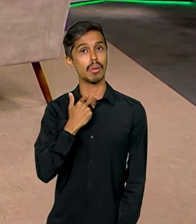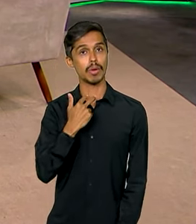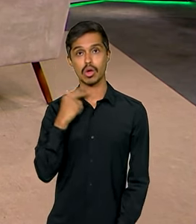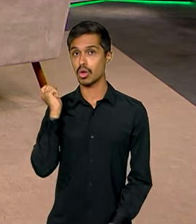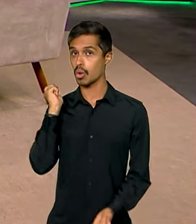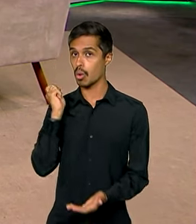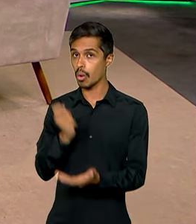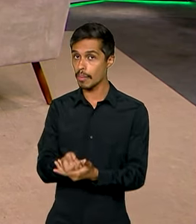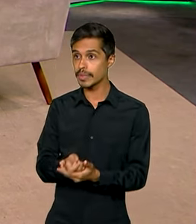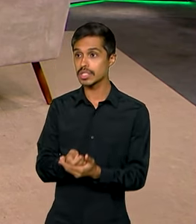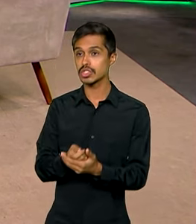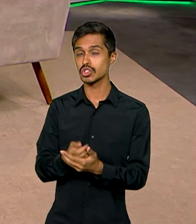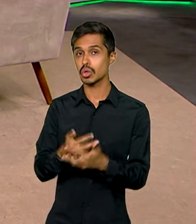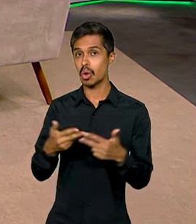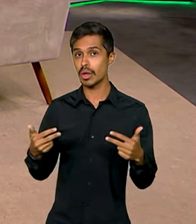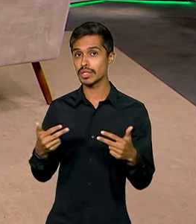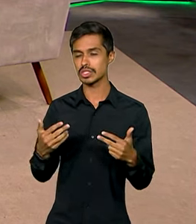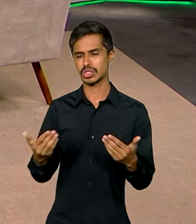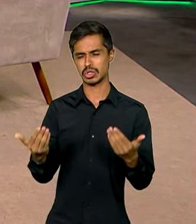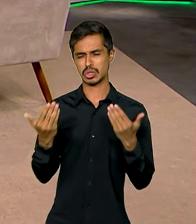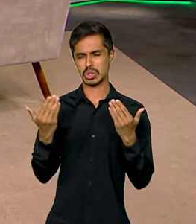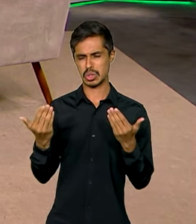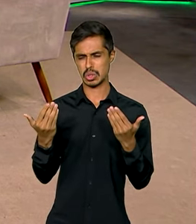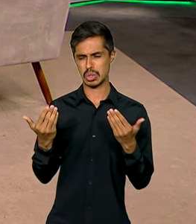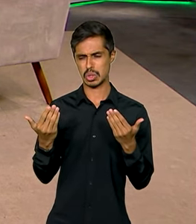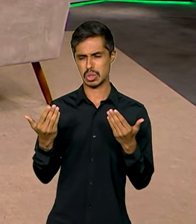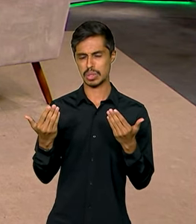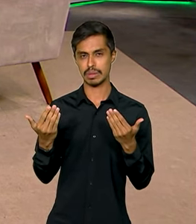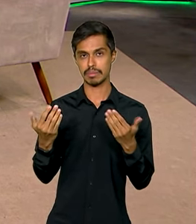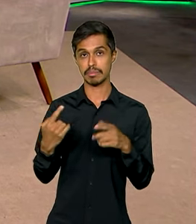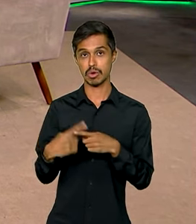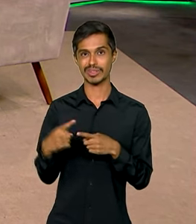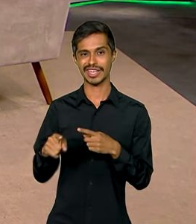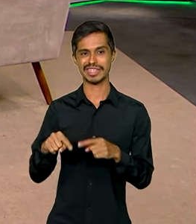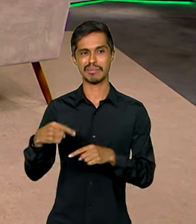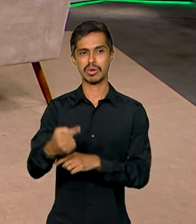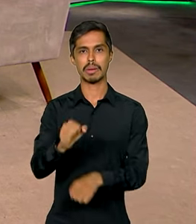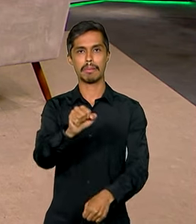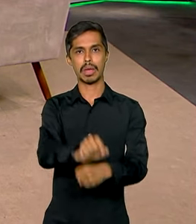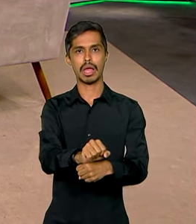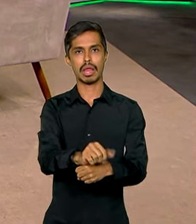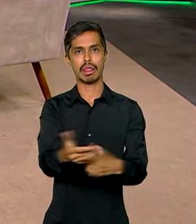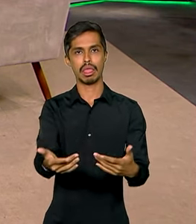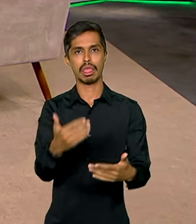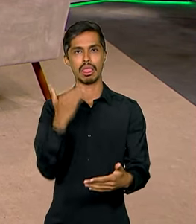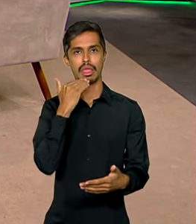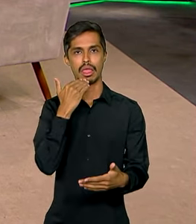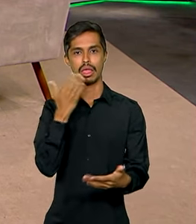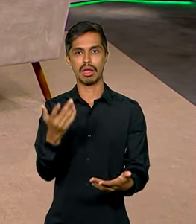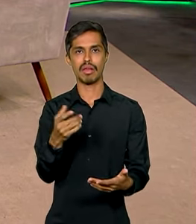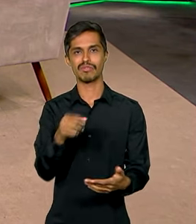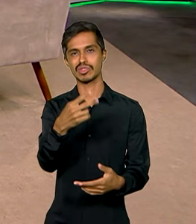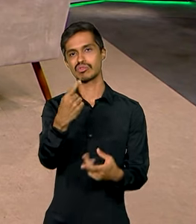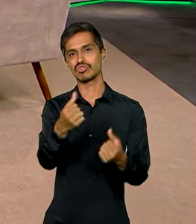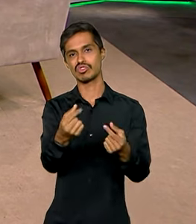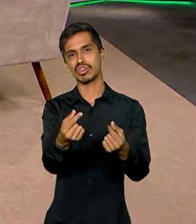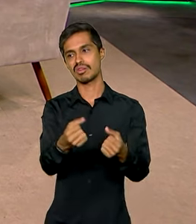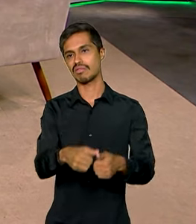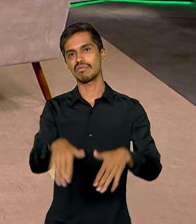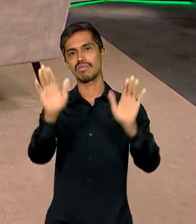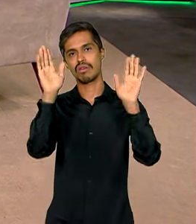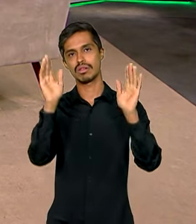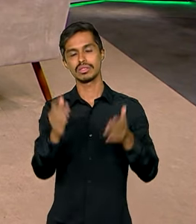aparelho de origem duvidosa, porque ele vai parar de funcionar e você vai ter jogado o seu dinheiro fora.